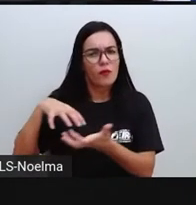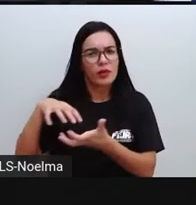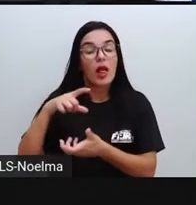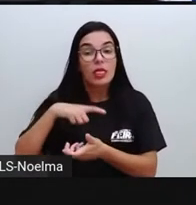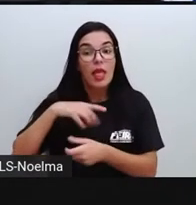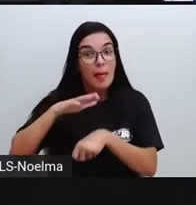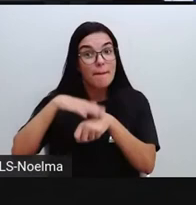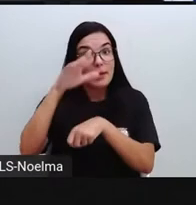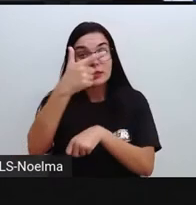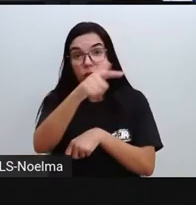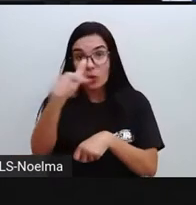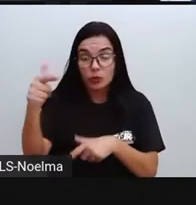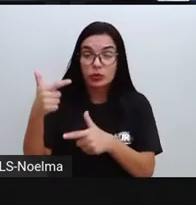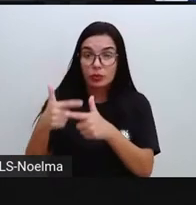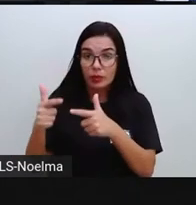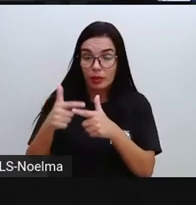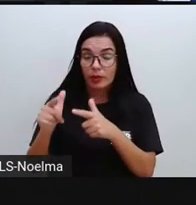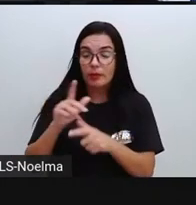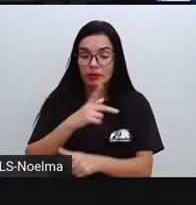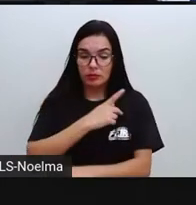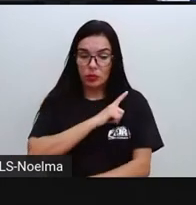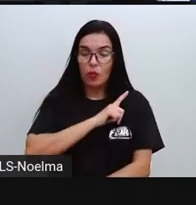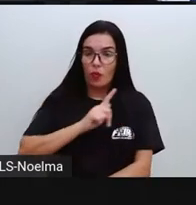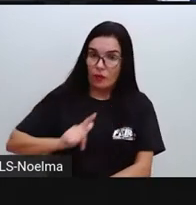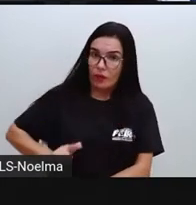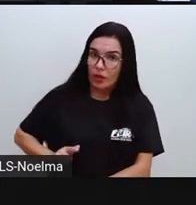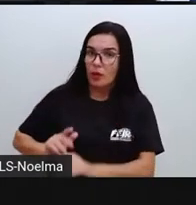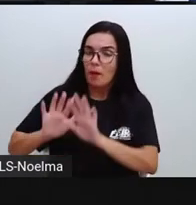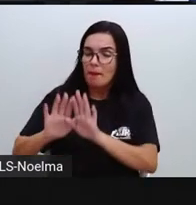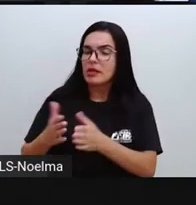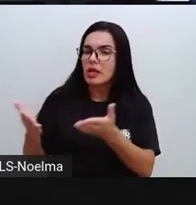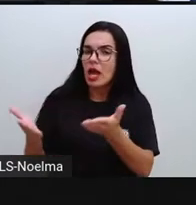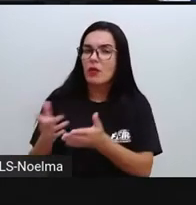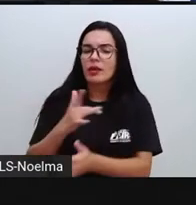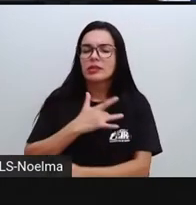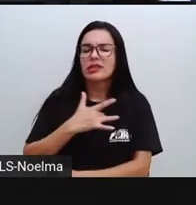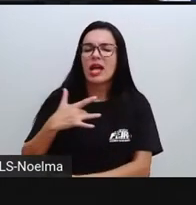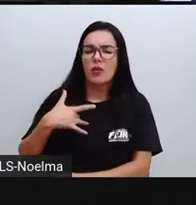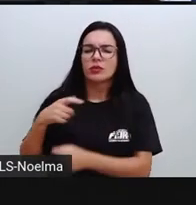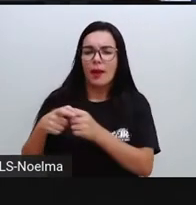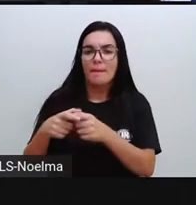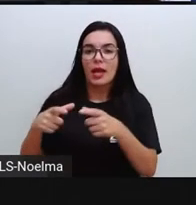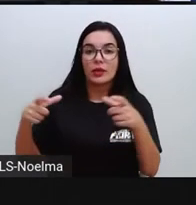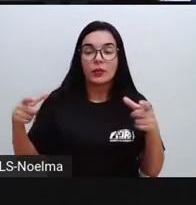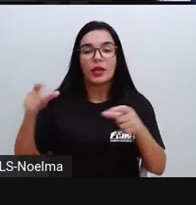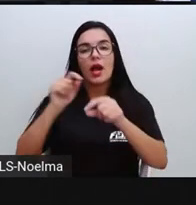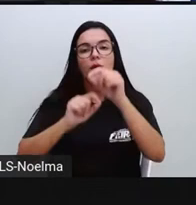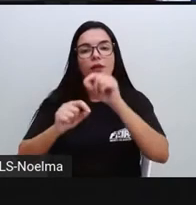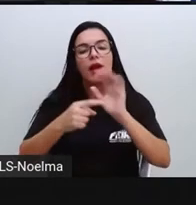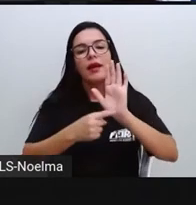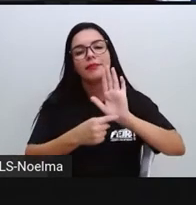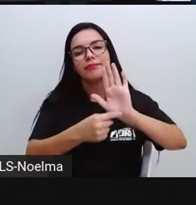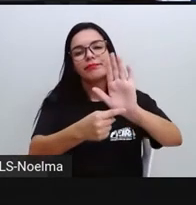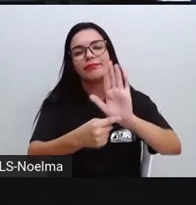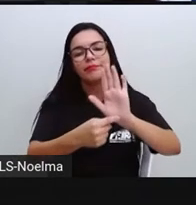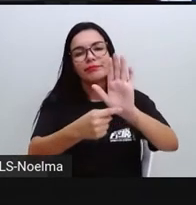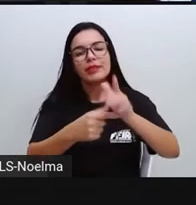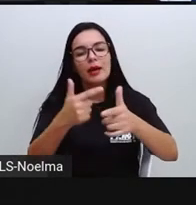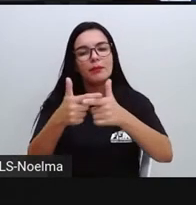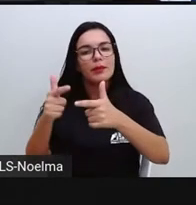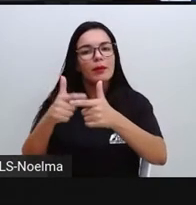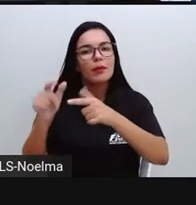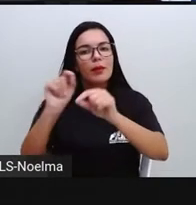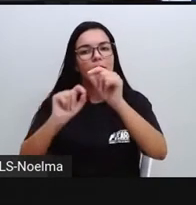outros tipos de serviços públicos. Mas já que a gente está falando sobre saúde, em sua maioria, a gente apresenta problemas em relação